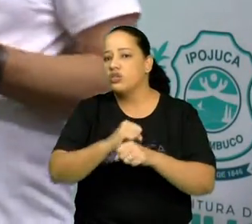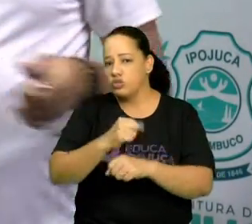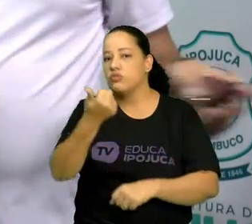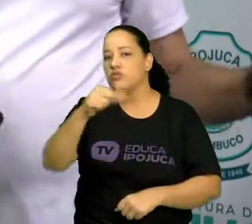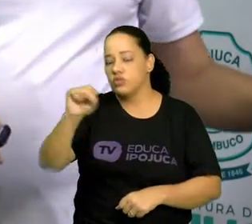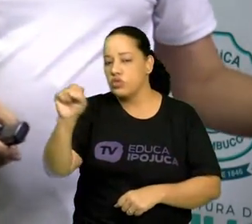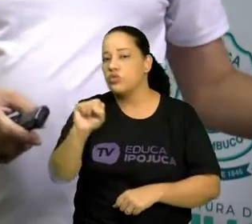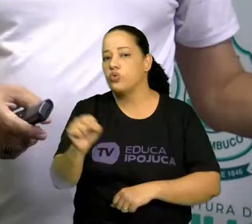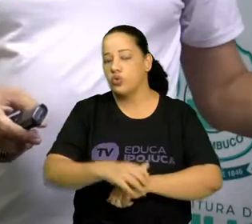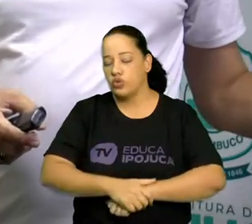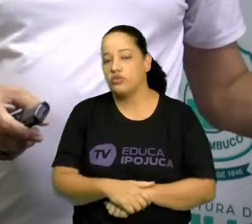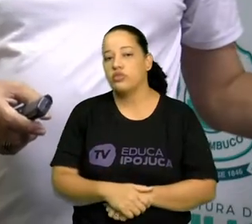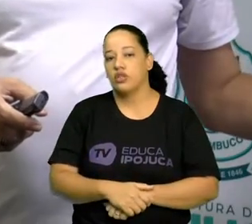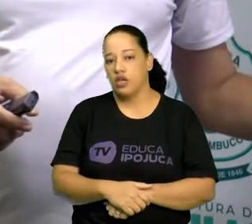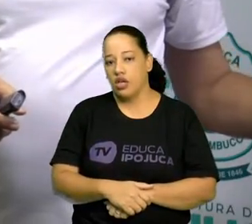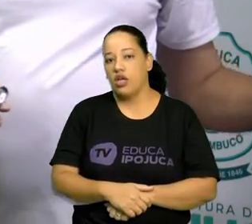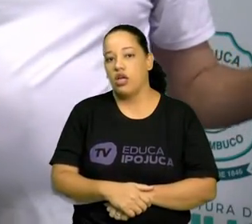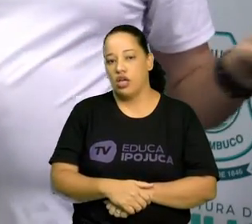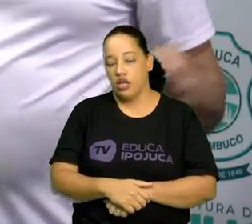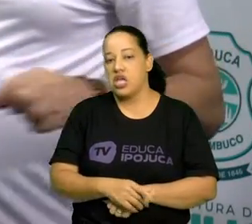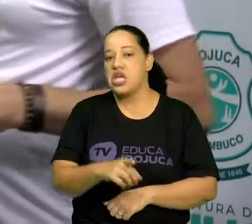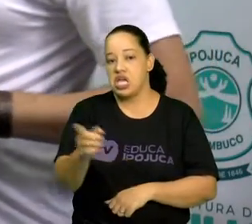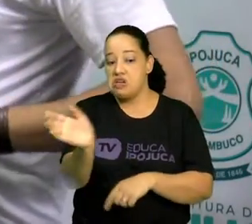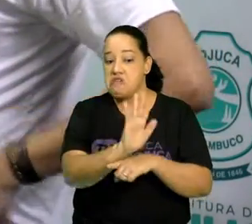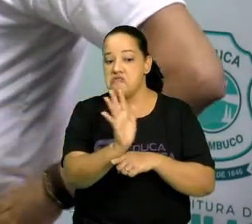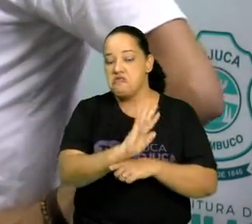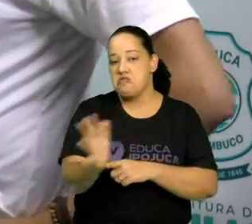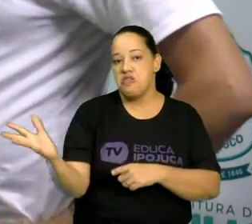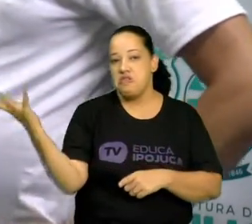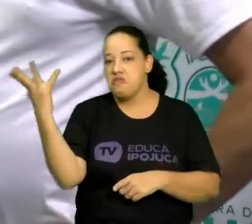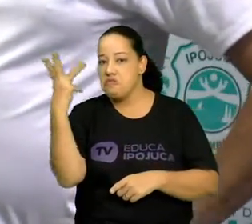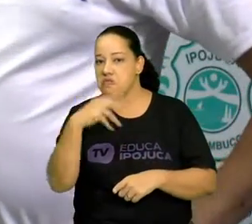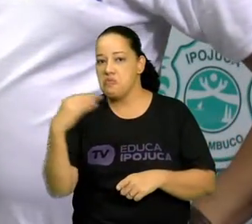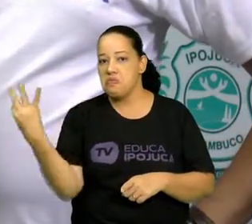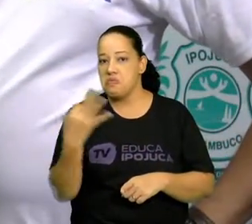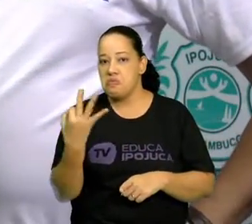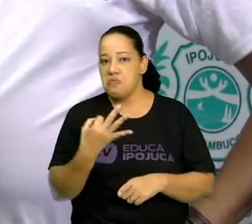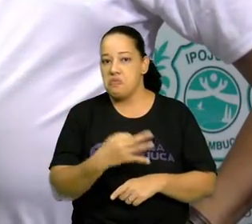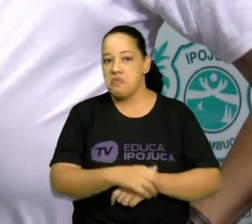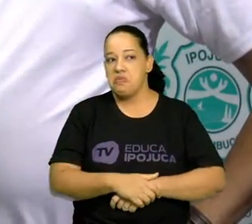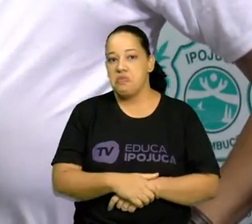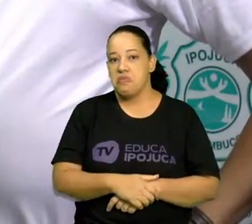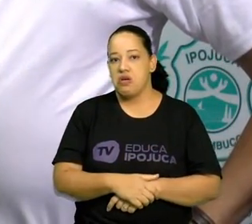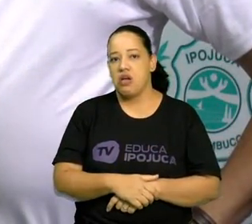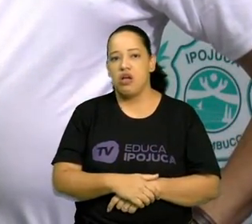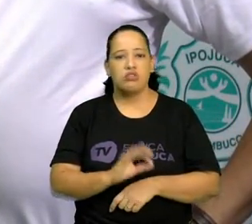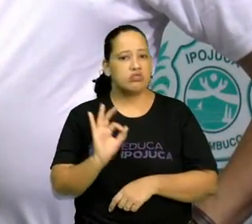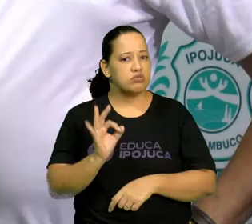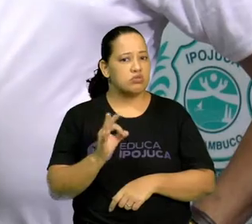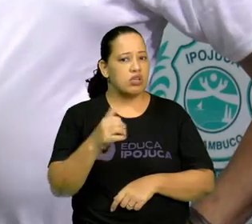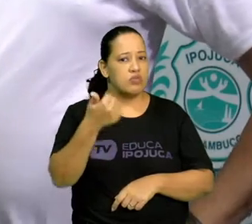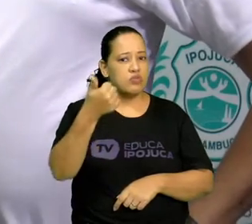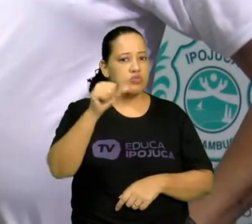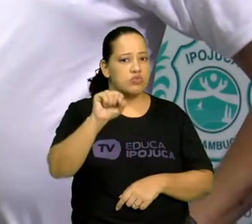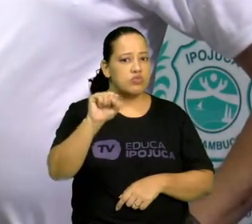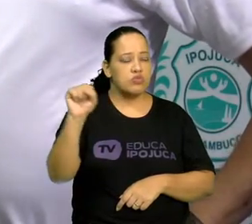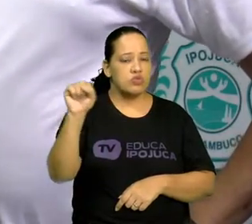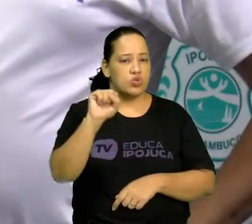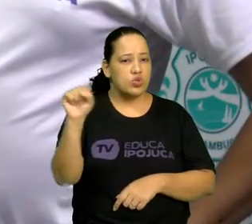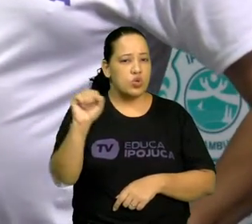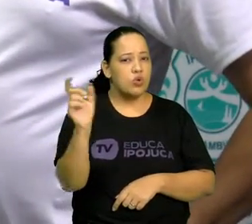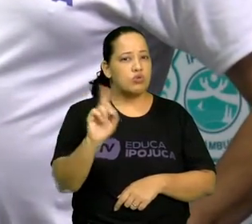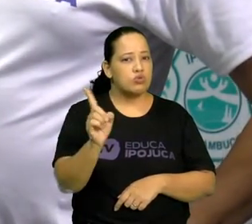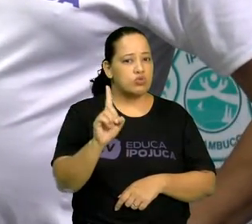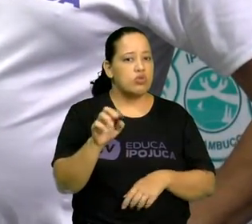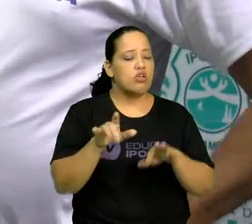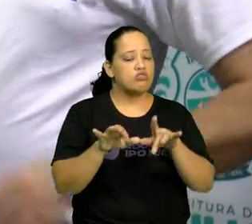1988, né? Esse filme é fantástico. Não é 88, não, esse filme é 98, viu? Não é 88, não, esse é 98. O